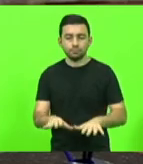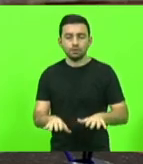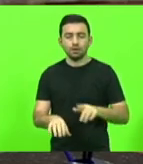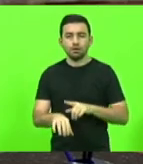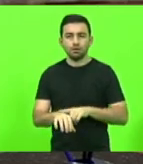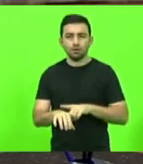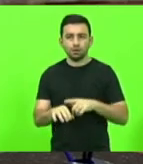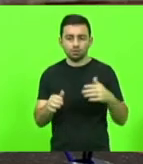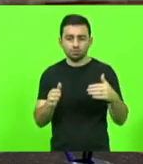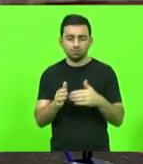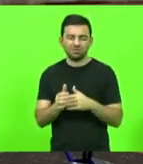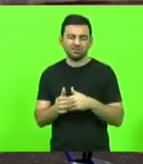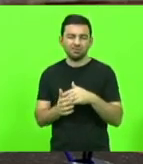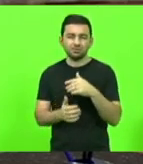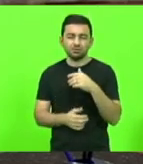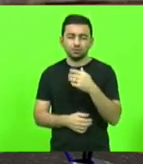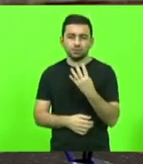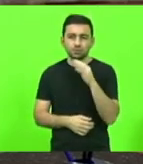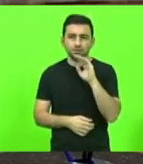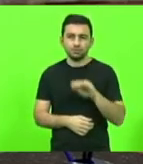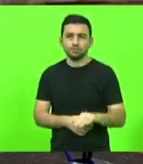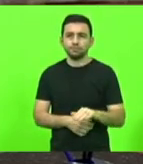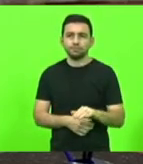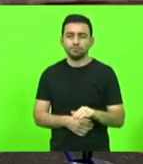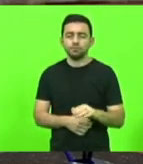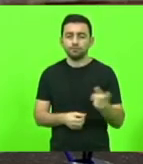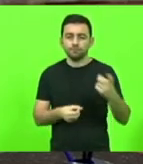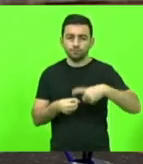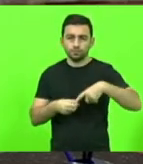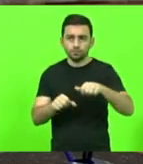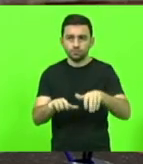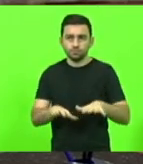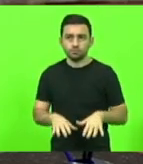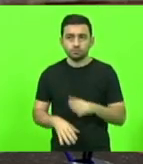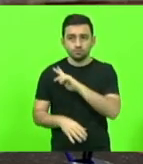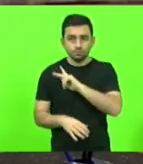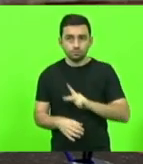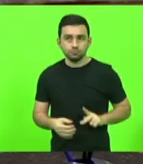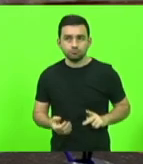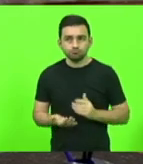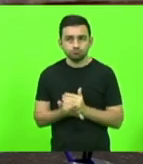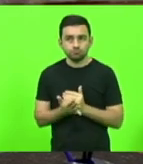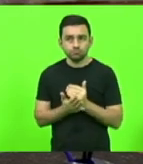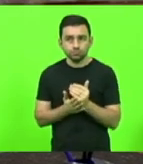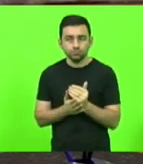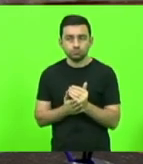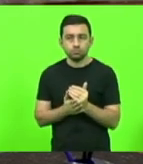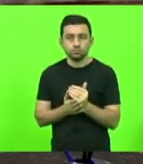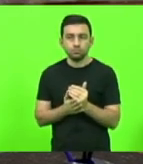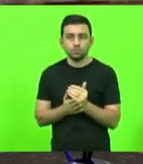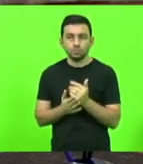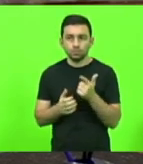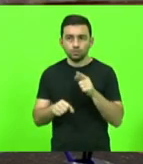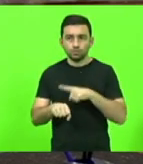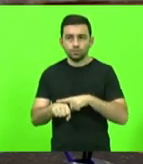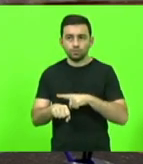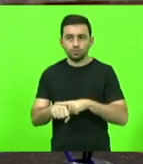16h. Reaberto a sessão, o senhor presidente adentrou no próximo horário.